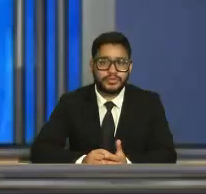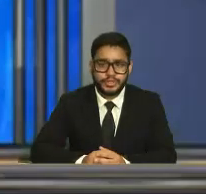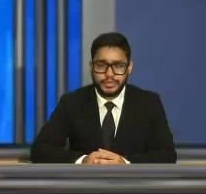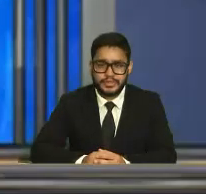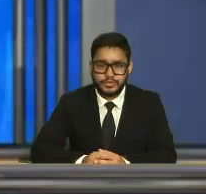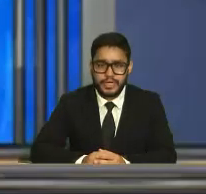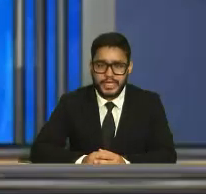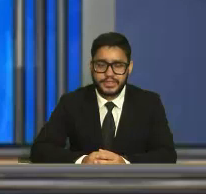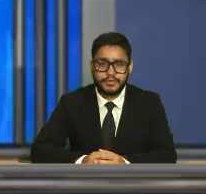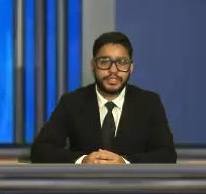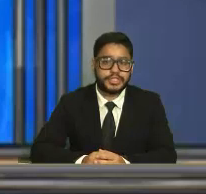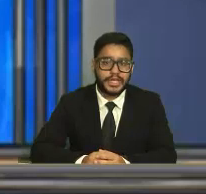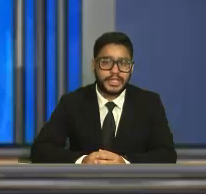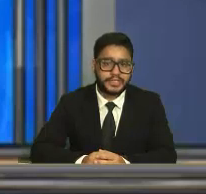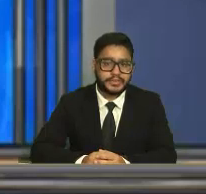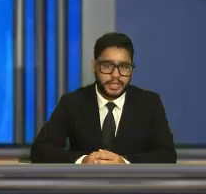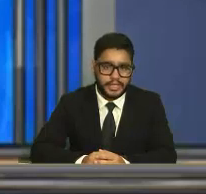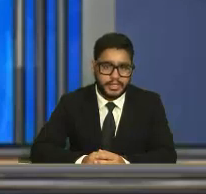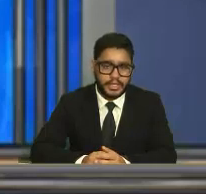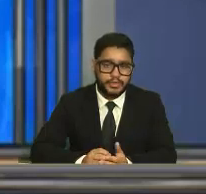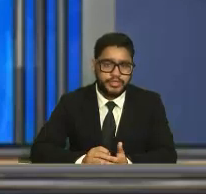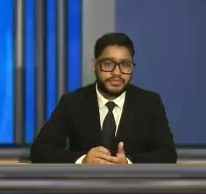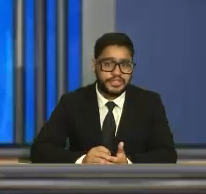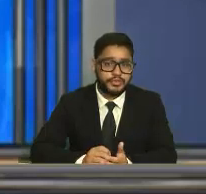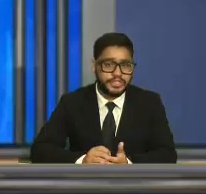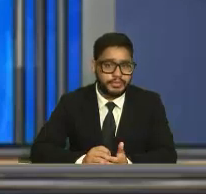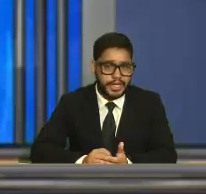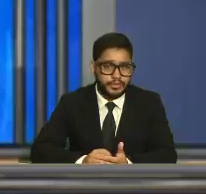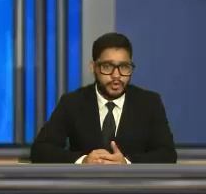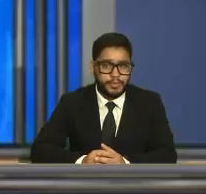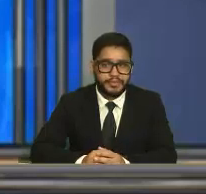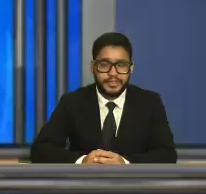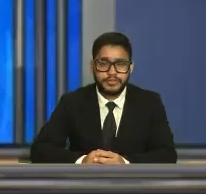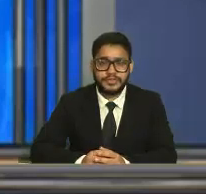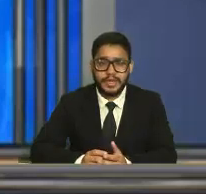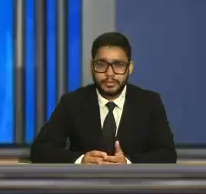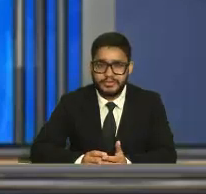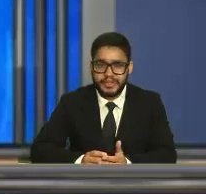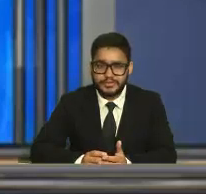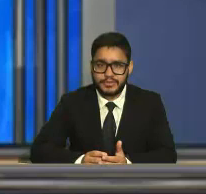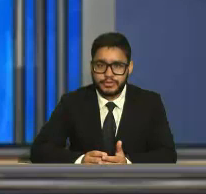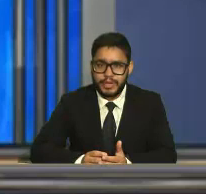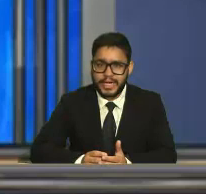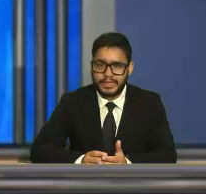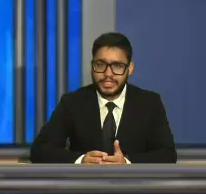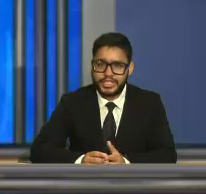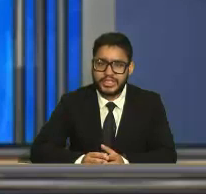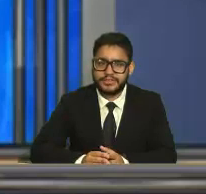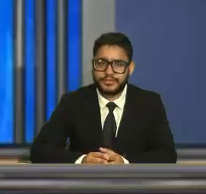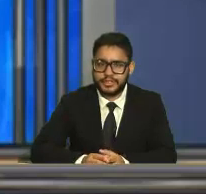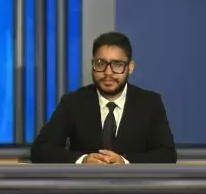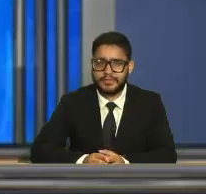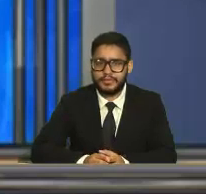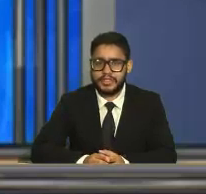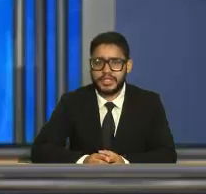Voltamos com as notícias locais que foram destaque nesta semana. No dia 22 de maio, o prefeito José Bonifácio assinou uma carta de